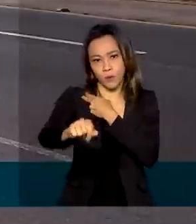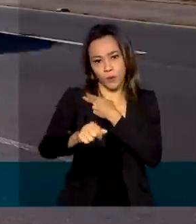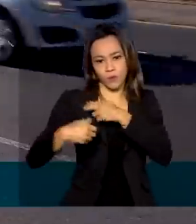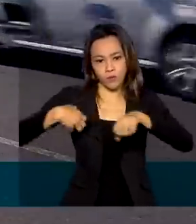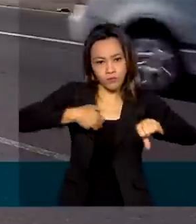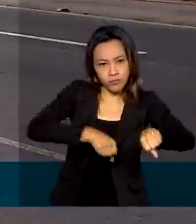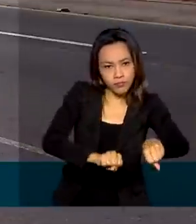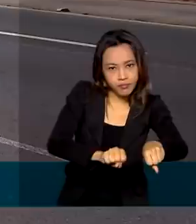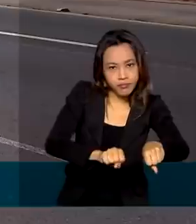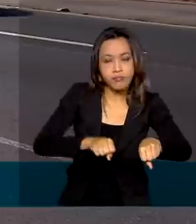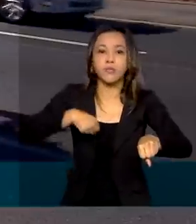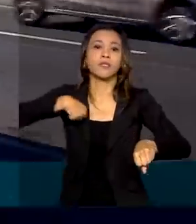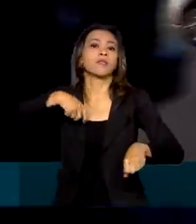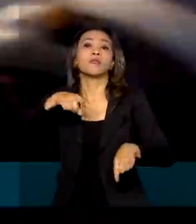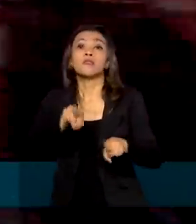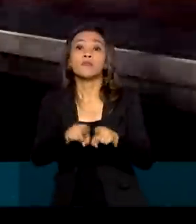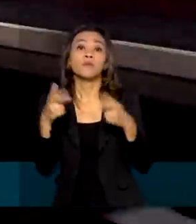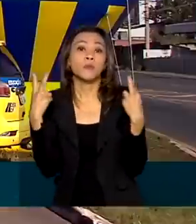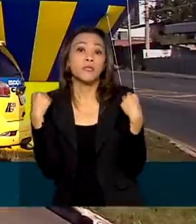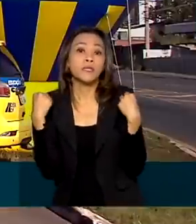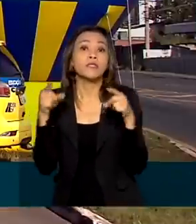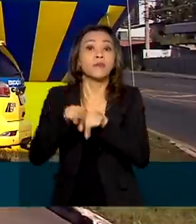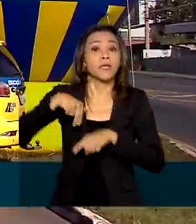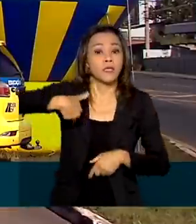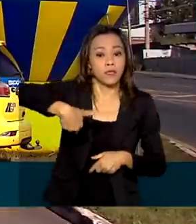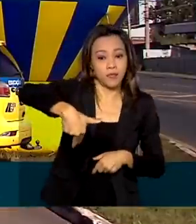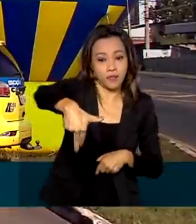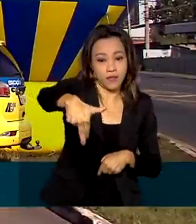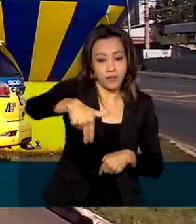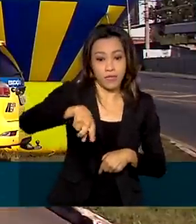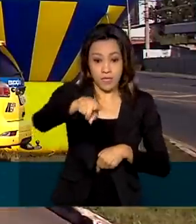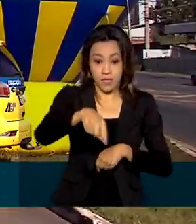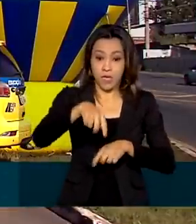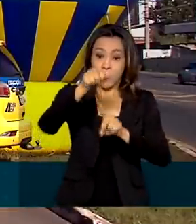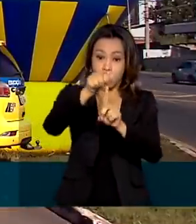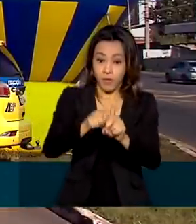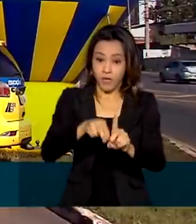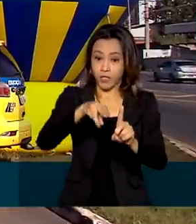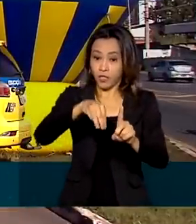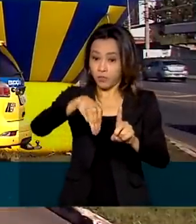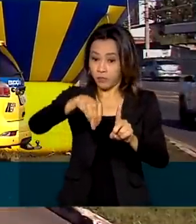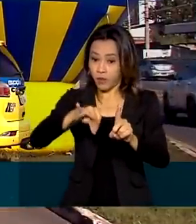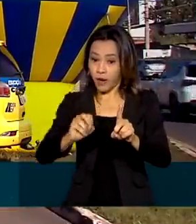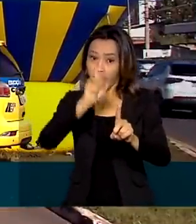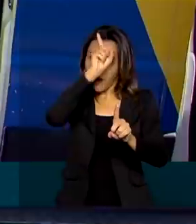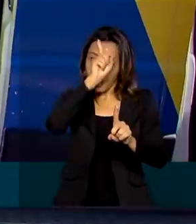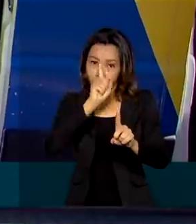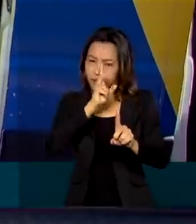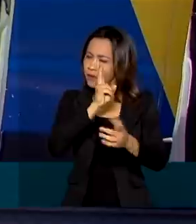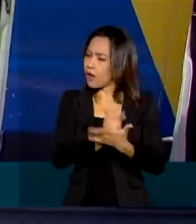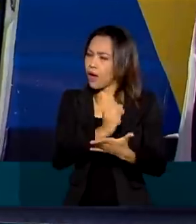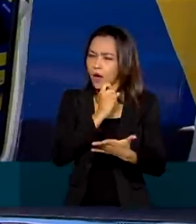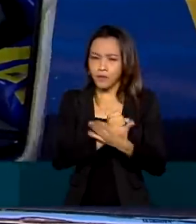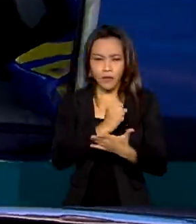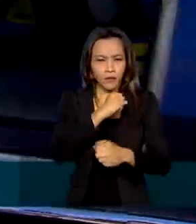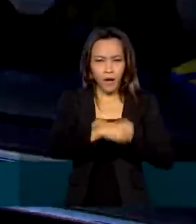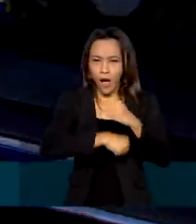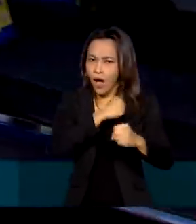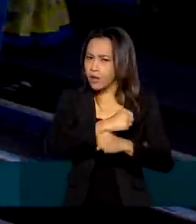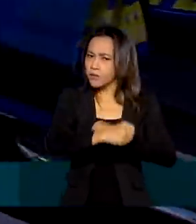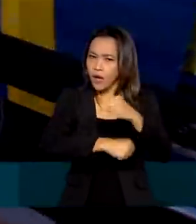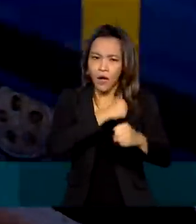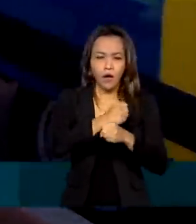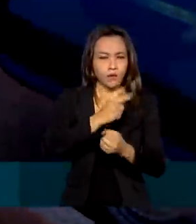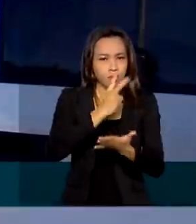motociclistas, ciclistas e pedestres. A campanha Maio Amarelo é lançada todos os anos para lembrar sobre